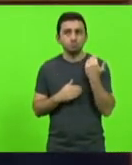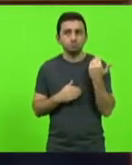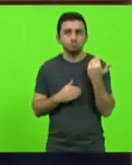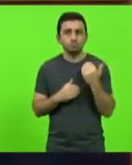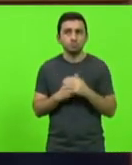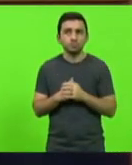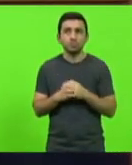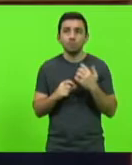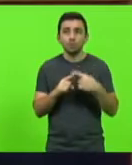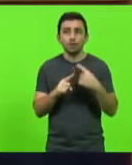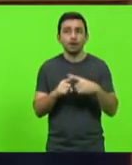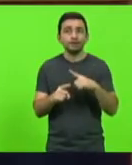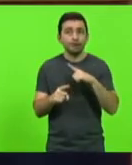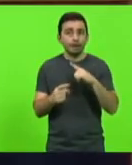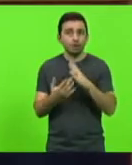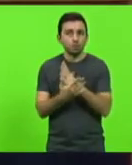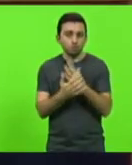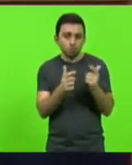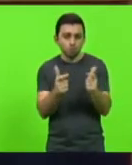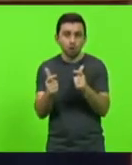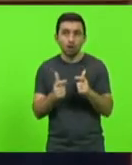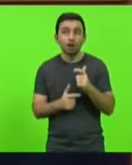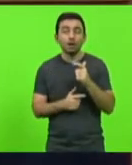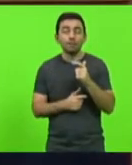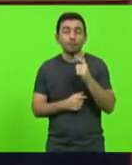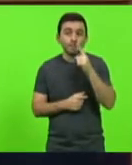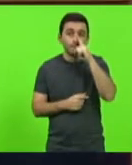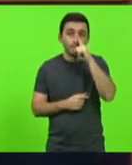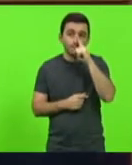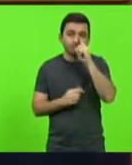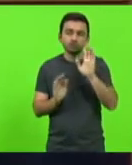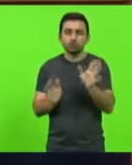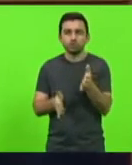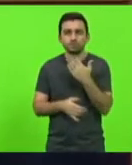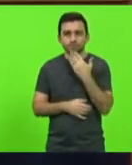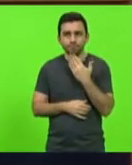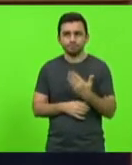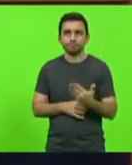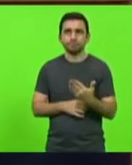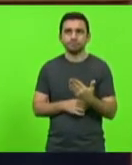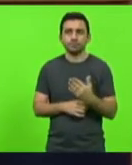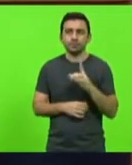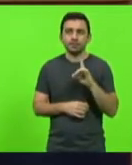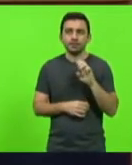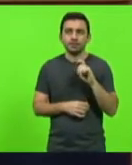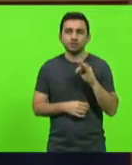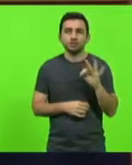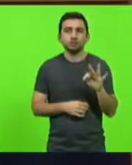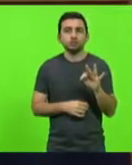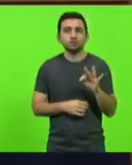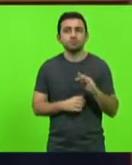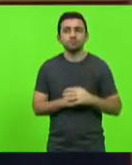Haja vista que tem umas partes bem perigosas. Então, já foi solicitado para o DENIT, estou